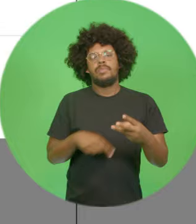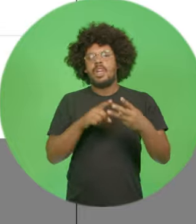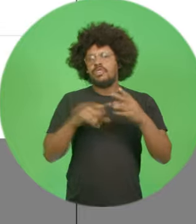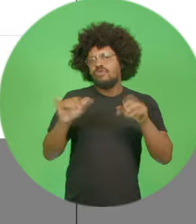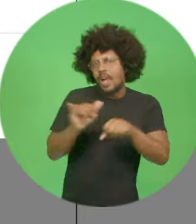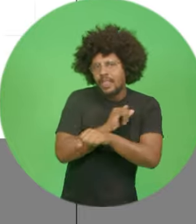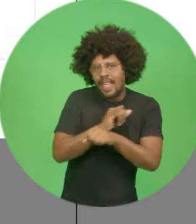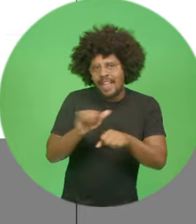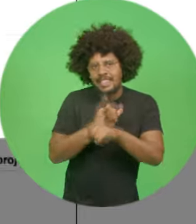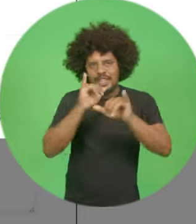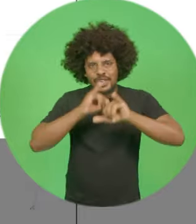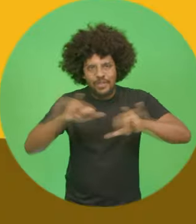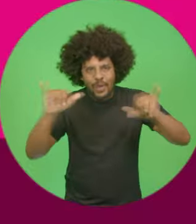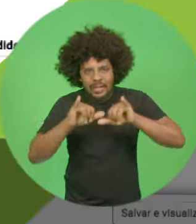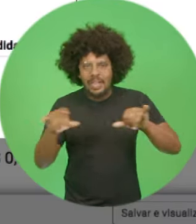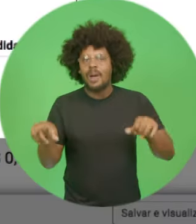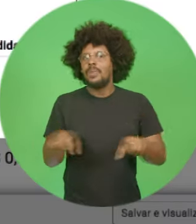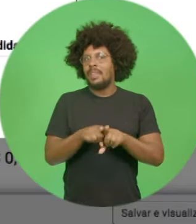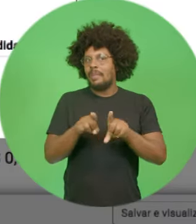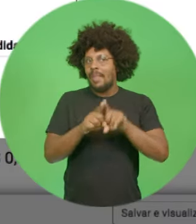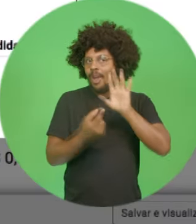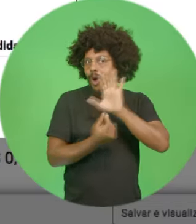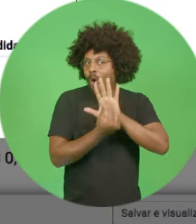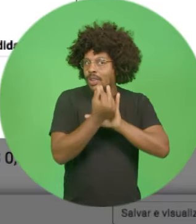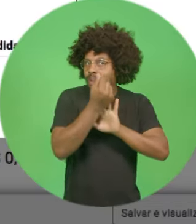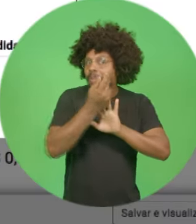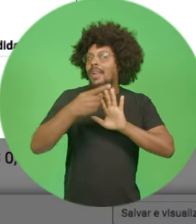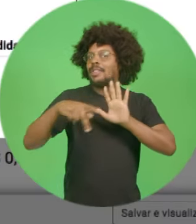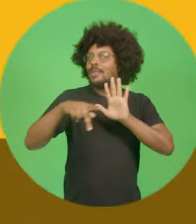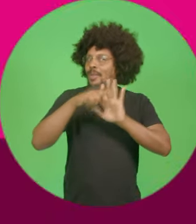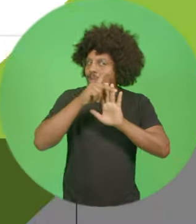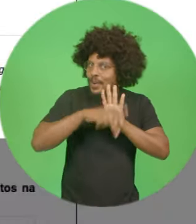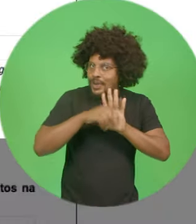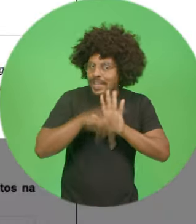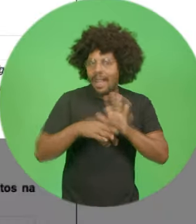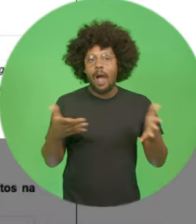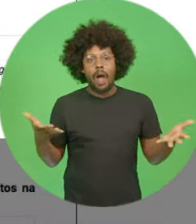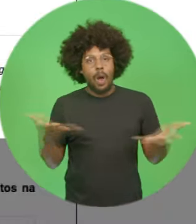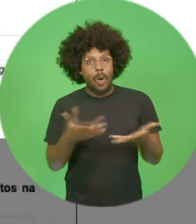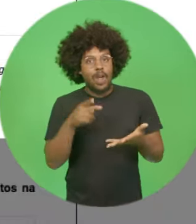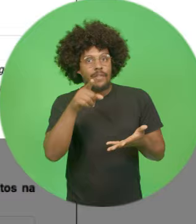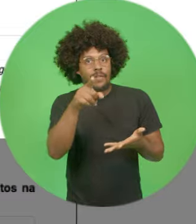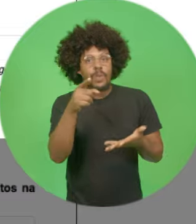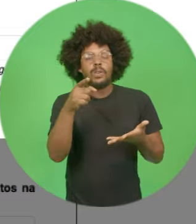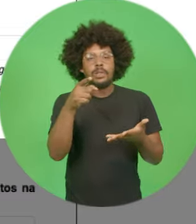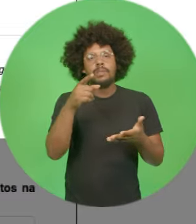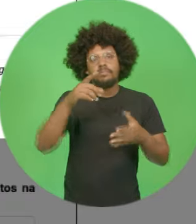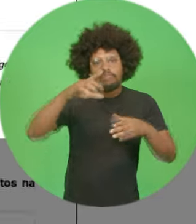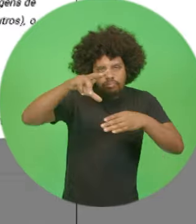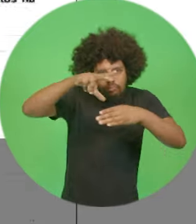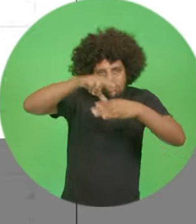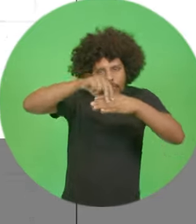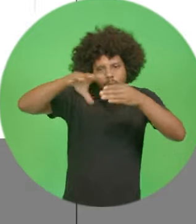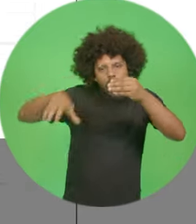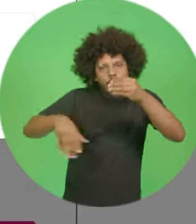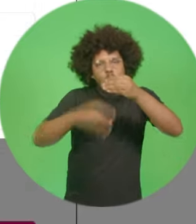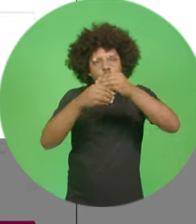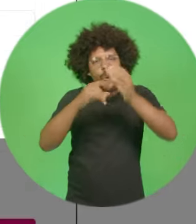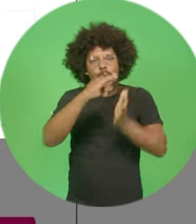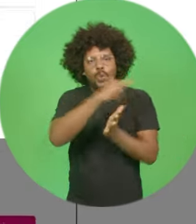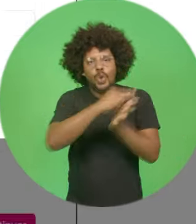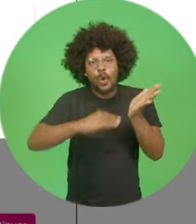estratégia e divulgação e o orçamento do projeto. Agora, você coloca os documentos